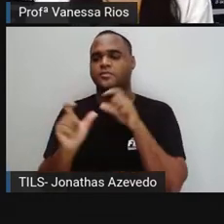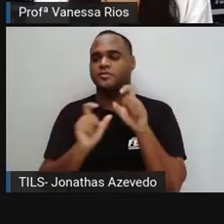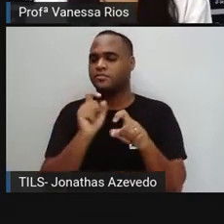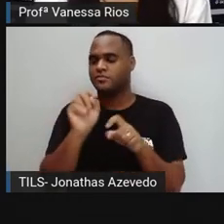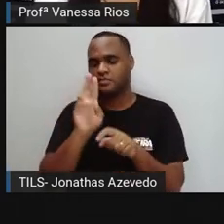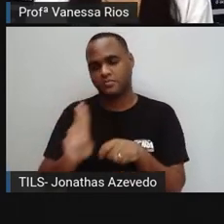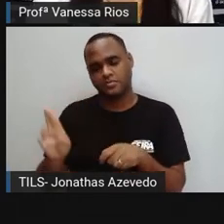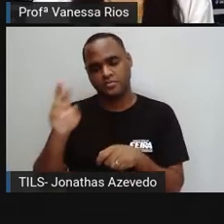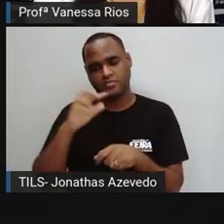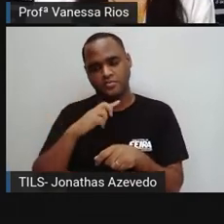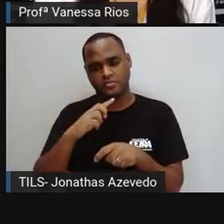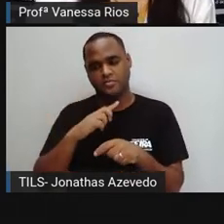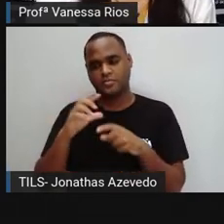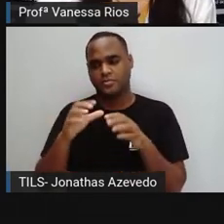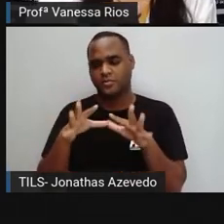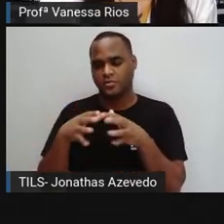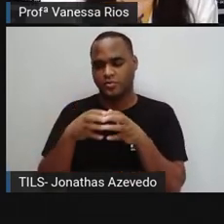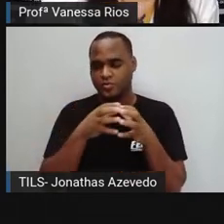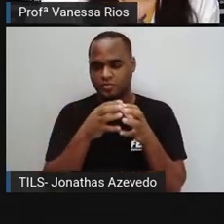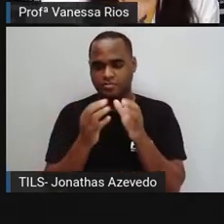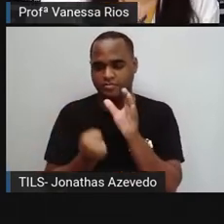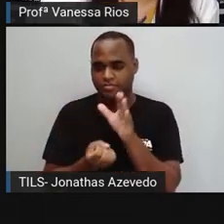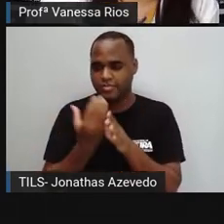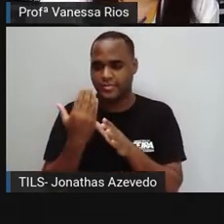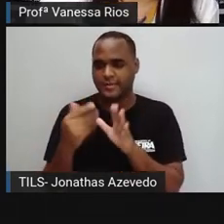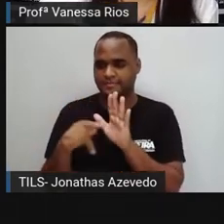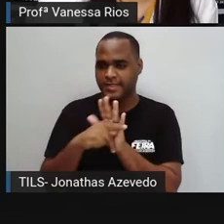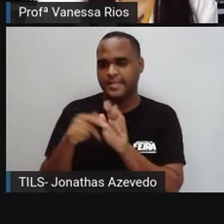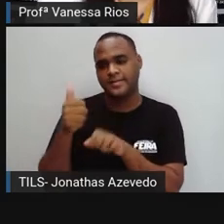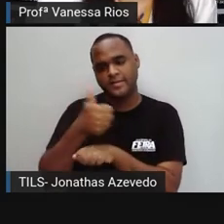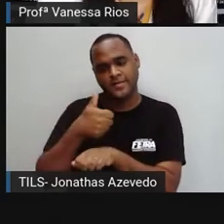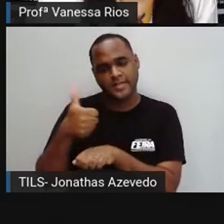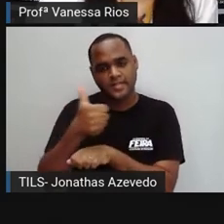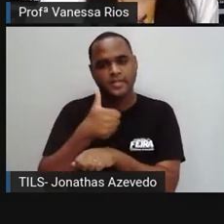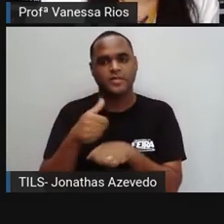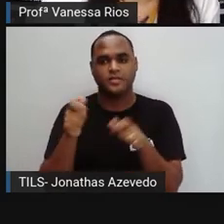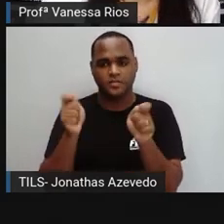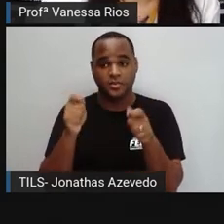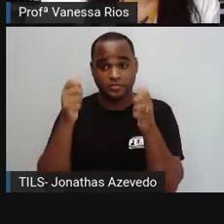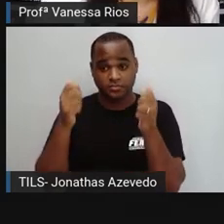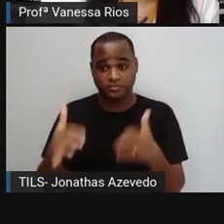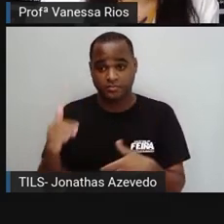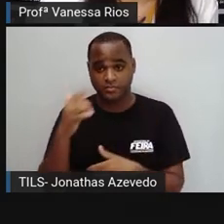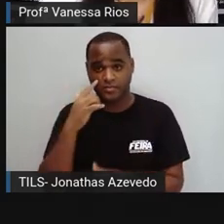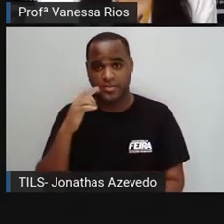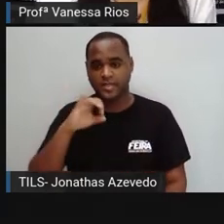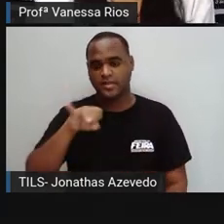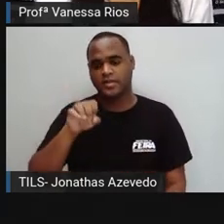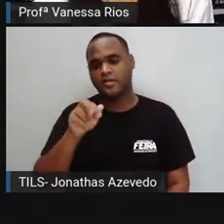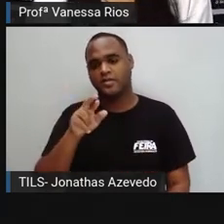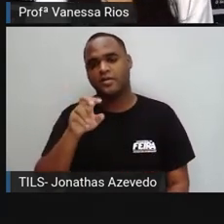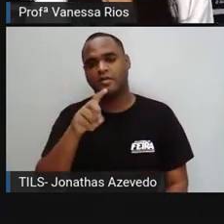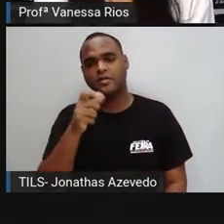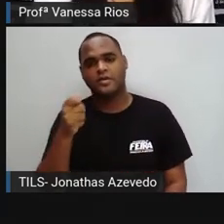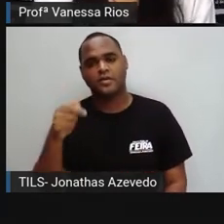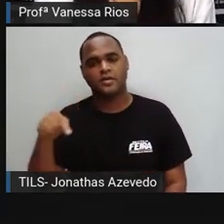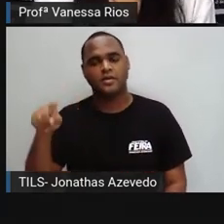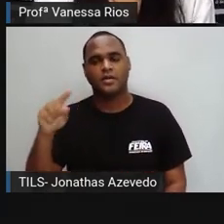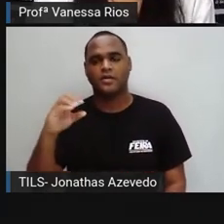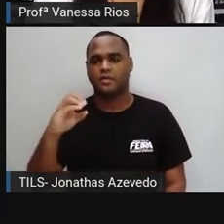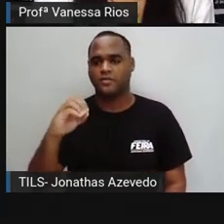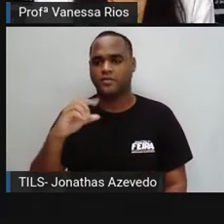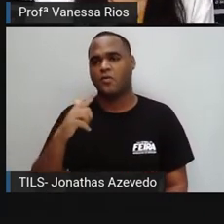utilizadas aí por grupos específicos de profissionais, a gente chama de jargão ou gírias